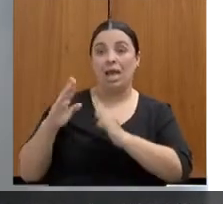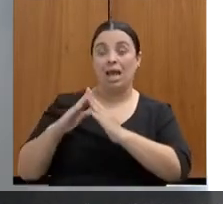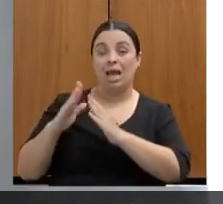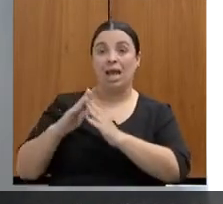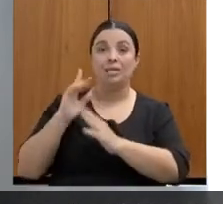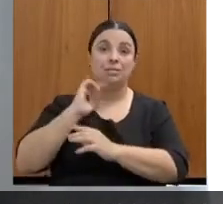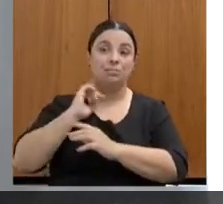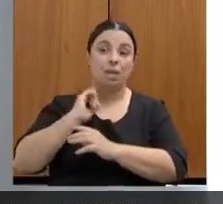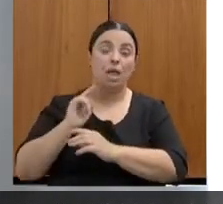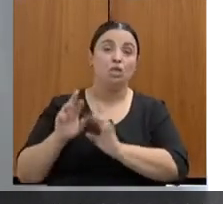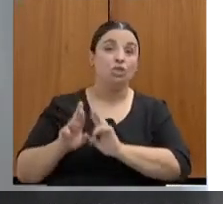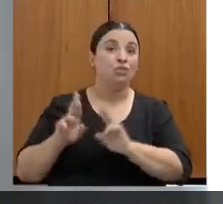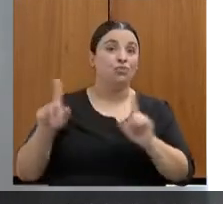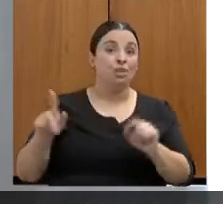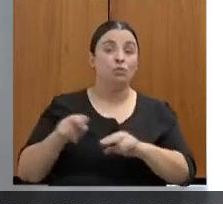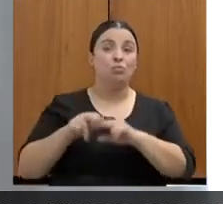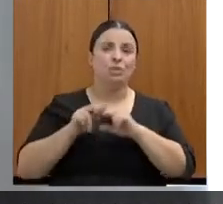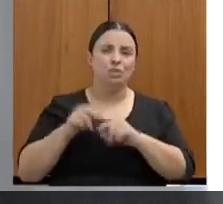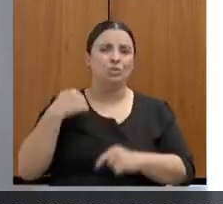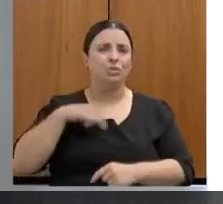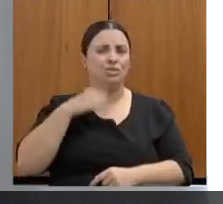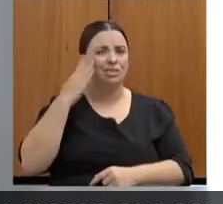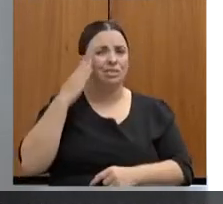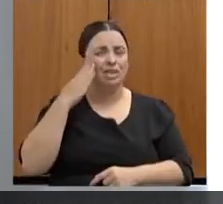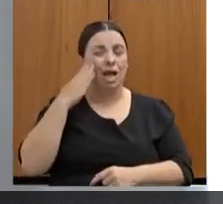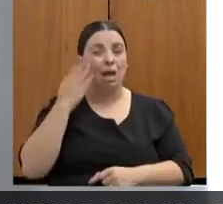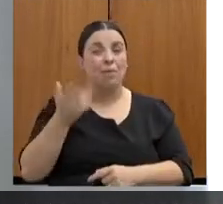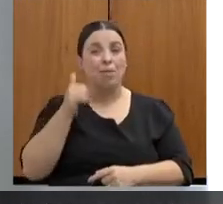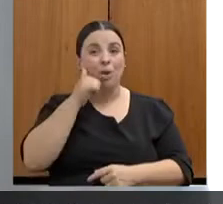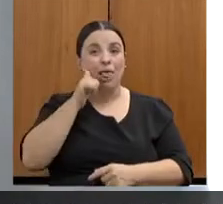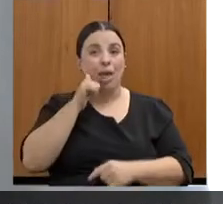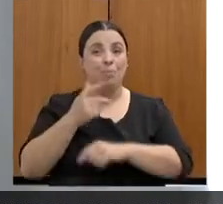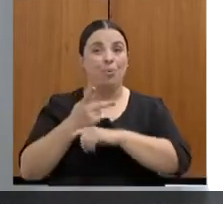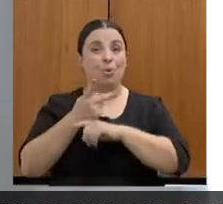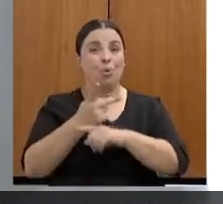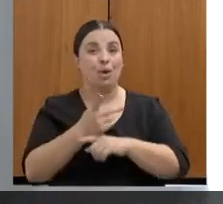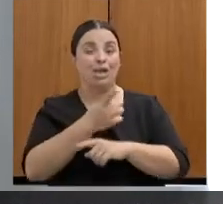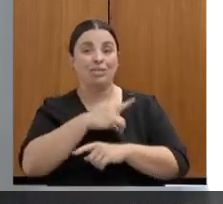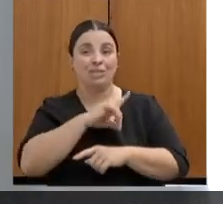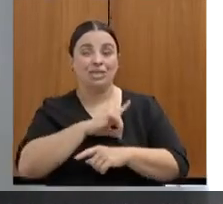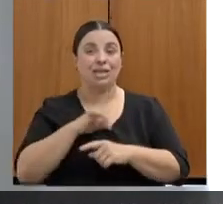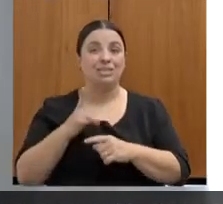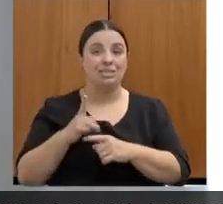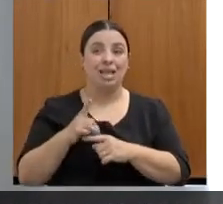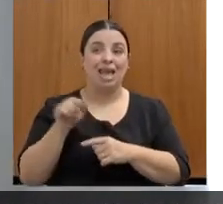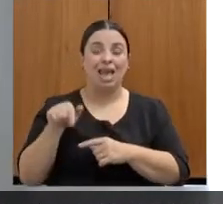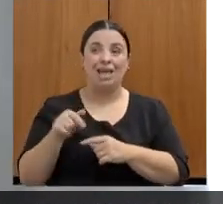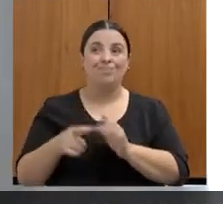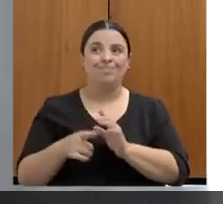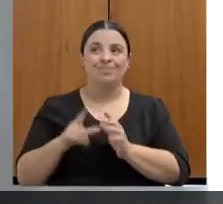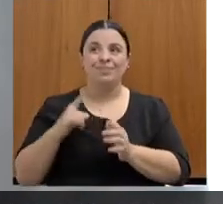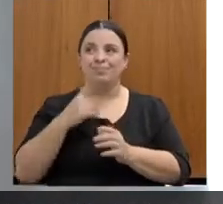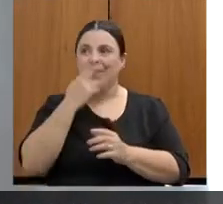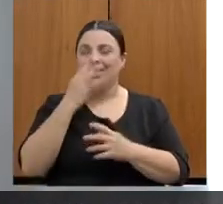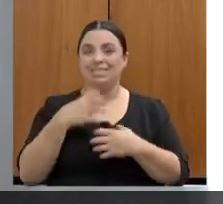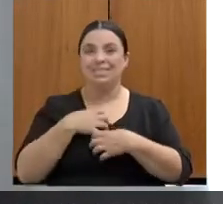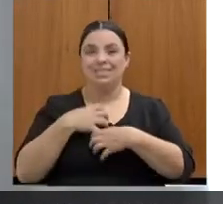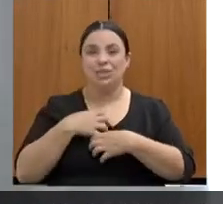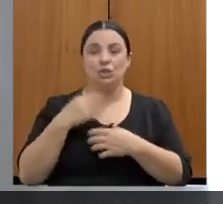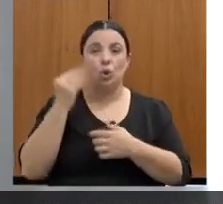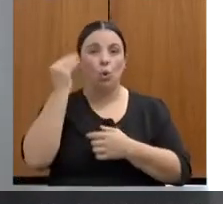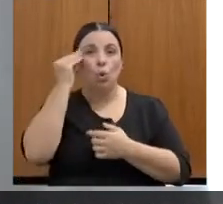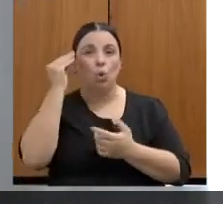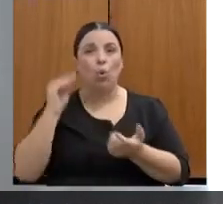iniciativa de procurar a delegacia, ela tem todo o sentimento de culpa, ela tem medo, e quando ela